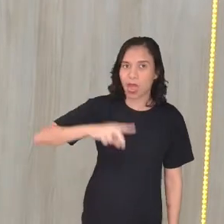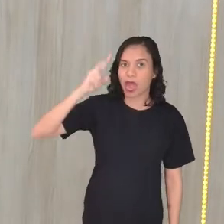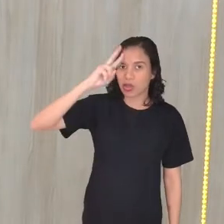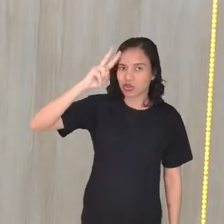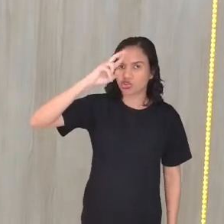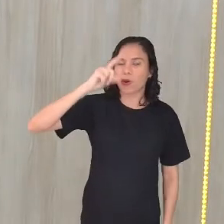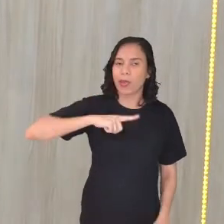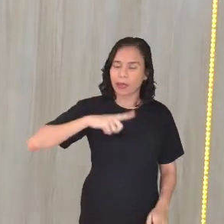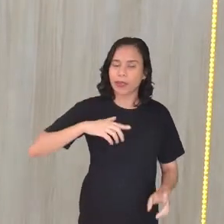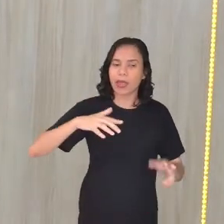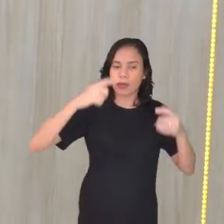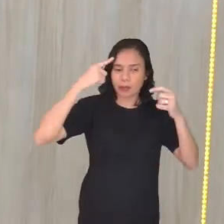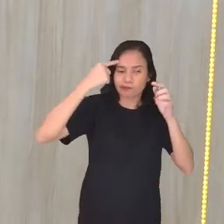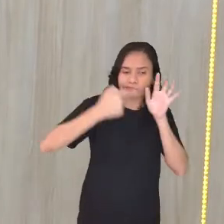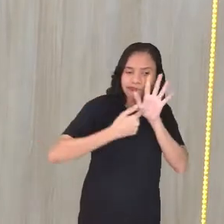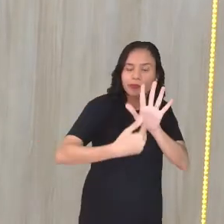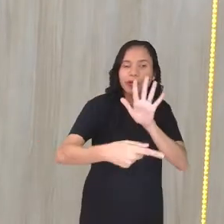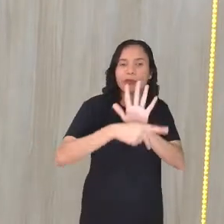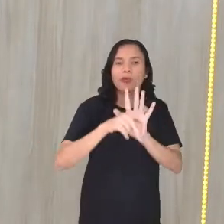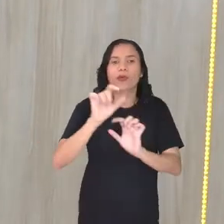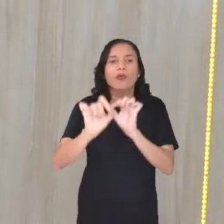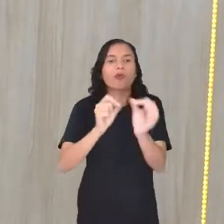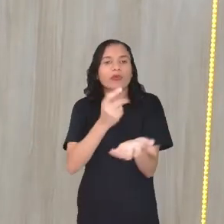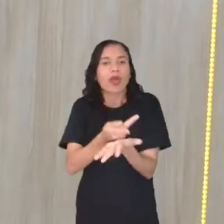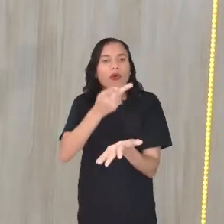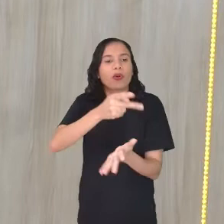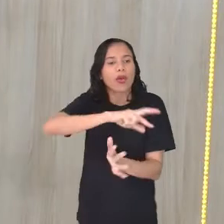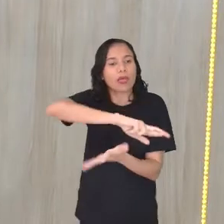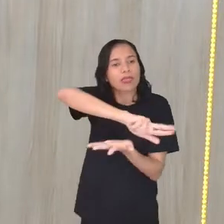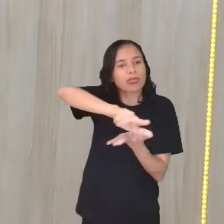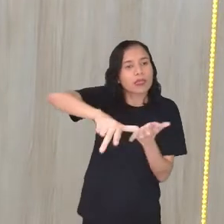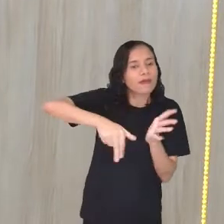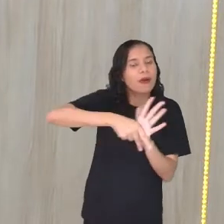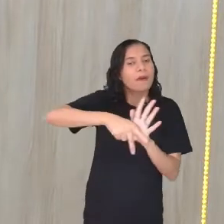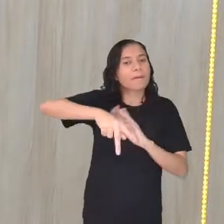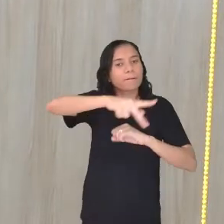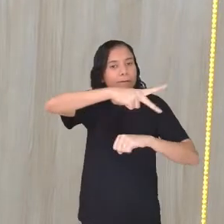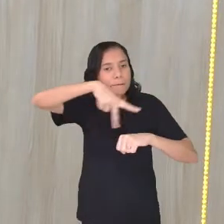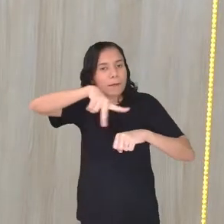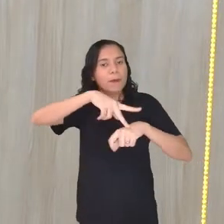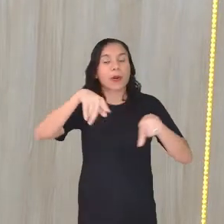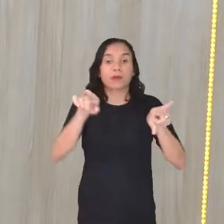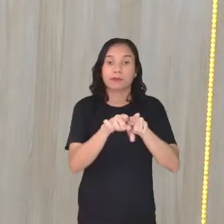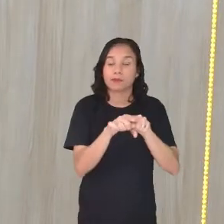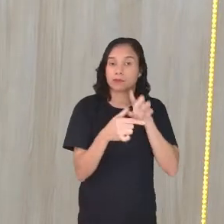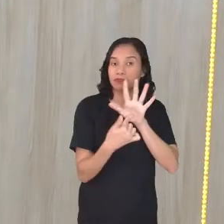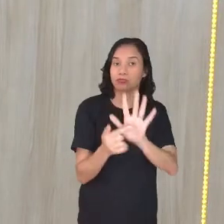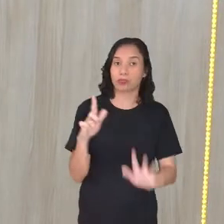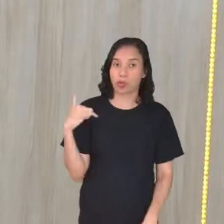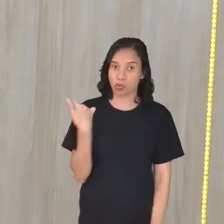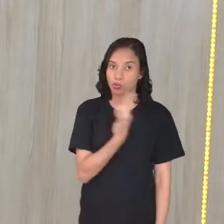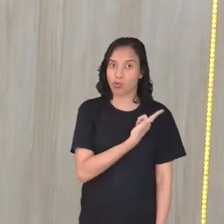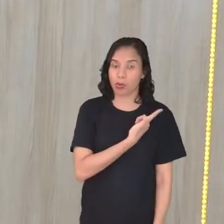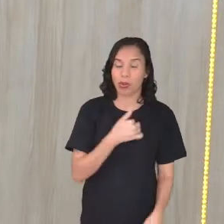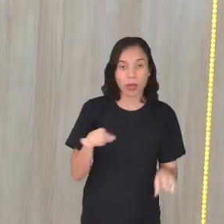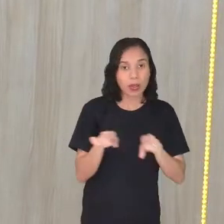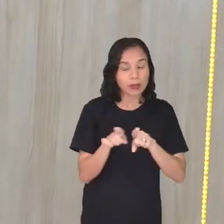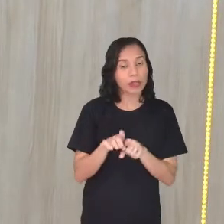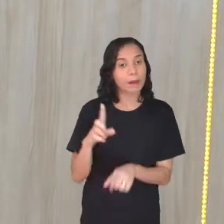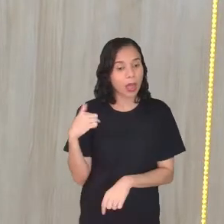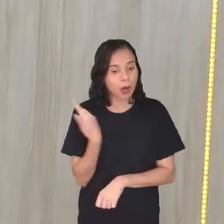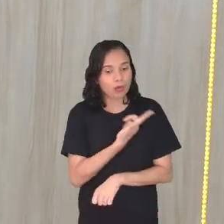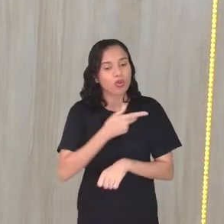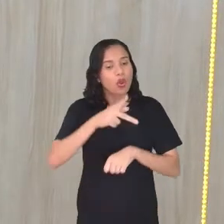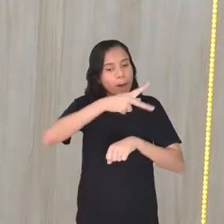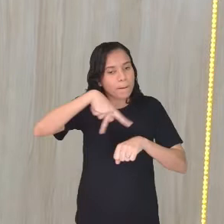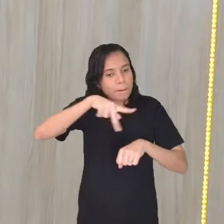Tem reflexos, né? Do que ocorre em outros países, reflete também no nosso... A história do nosso país,